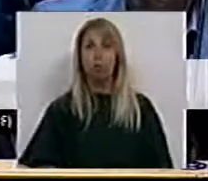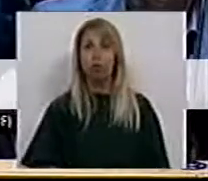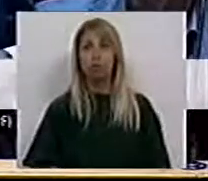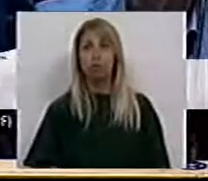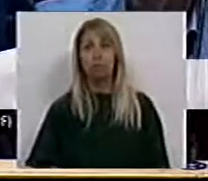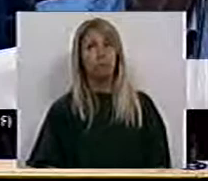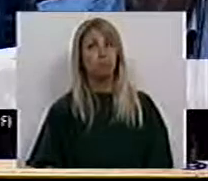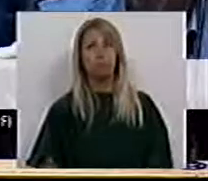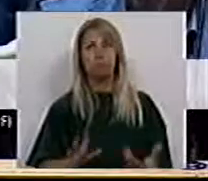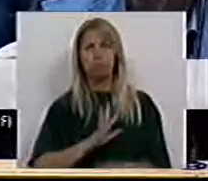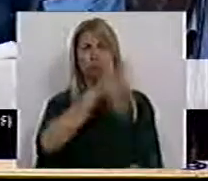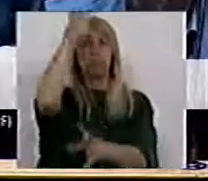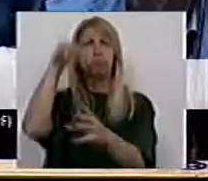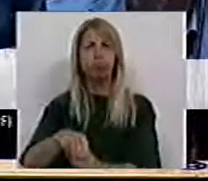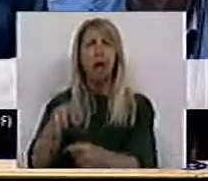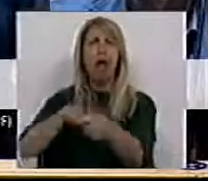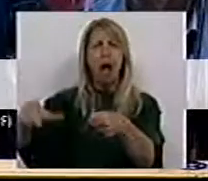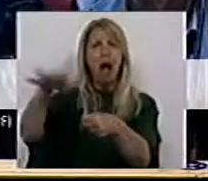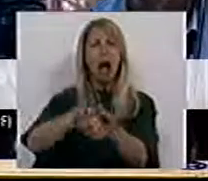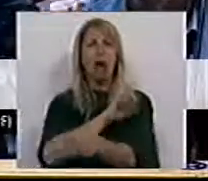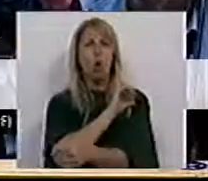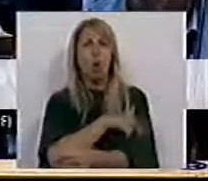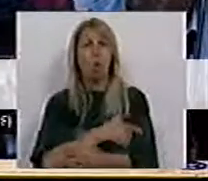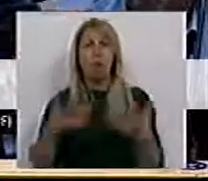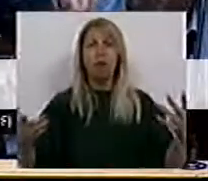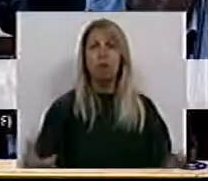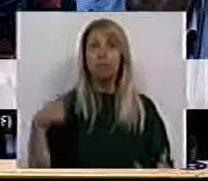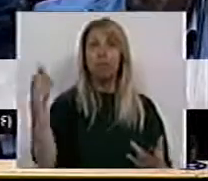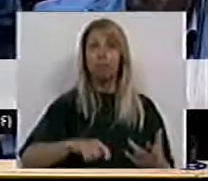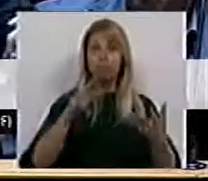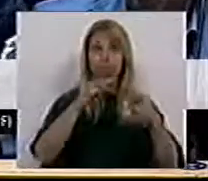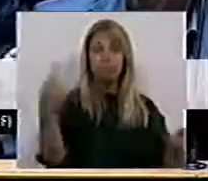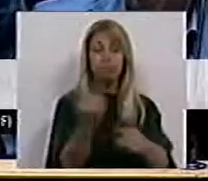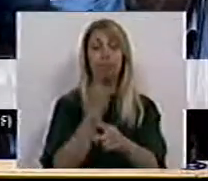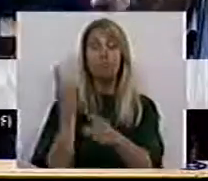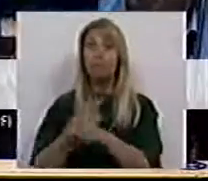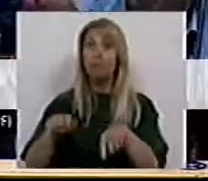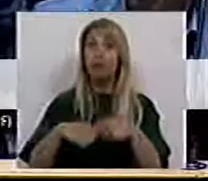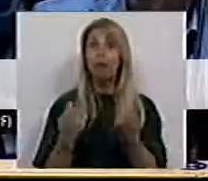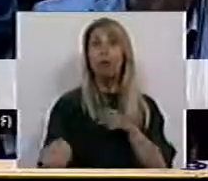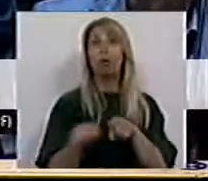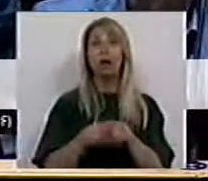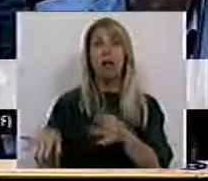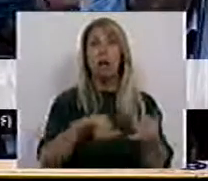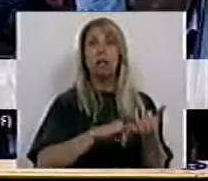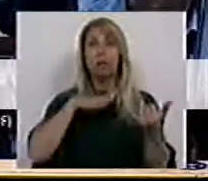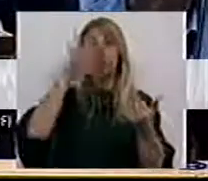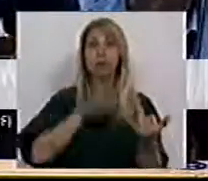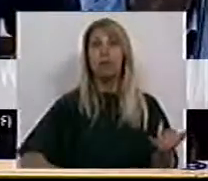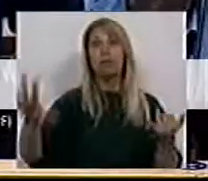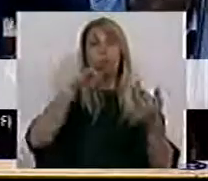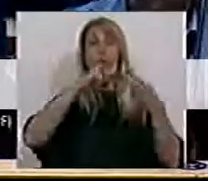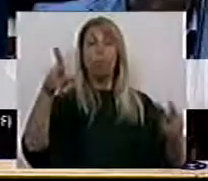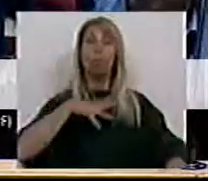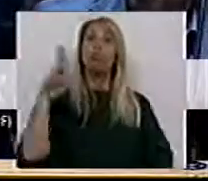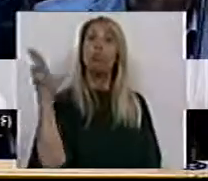Invade a sua área de competências. Autarcas dos vários partidos políticos. Associação Nacional de Municípios